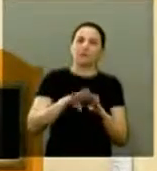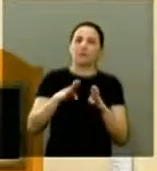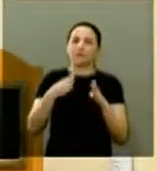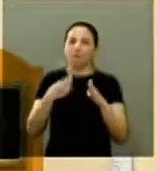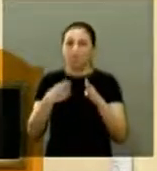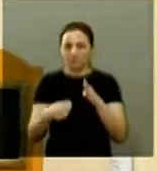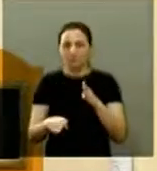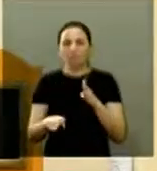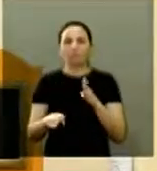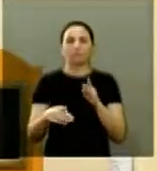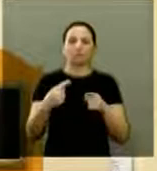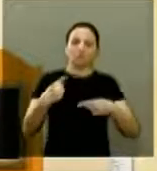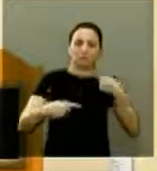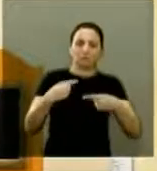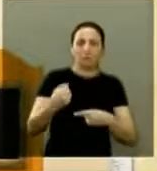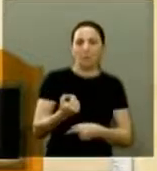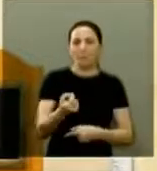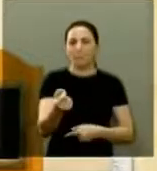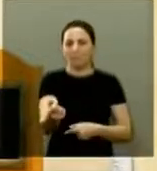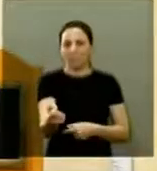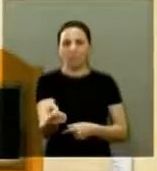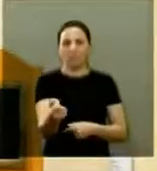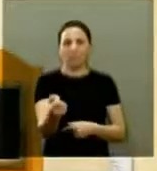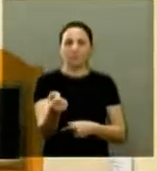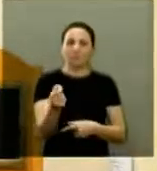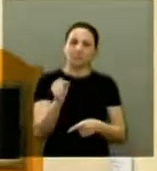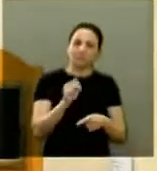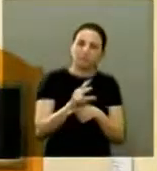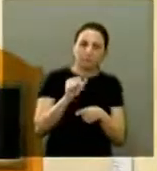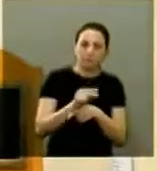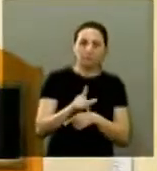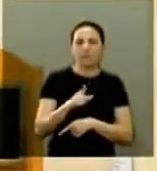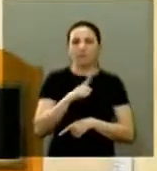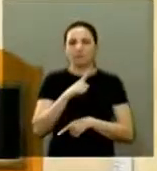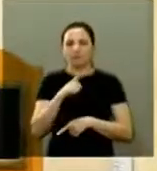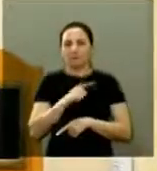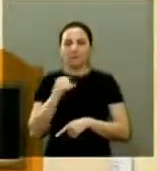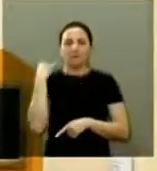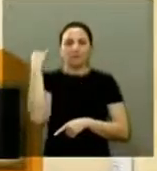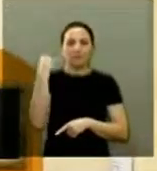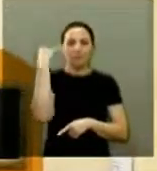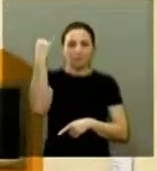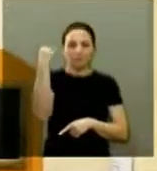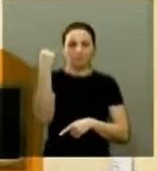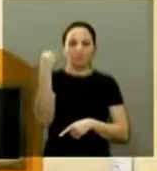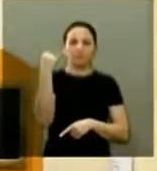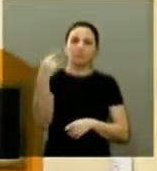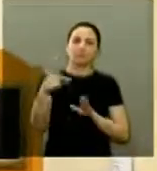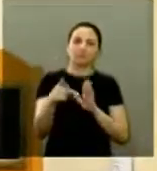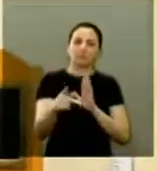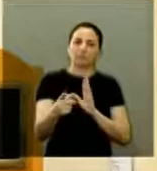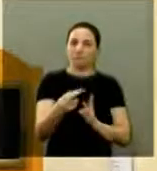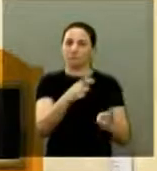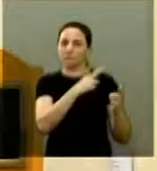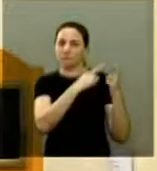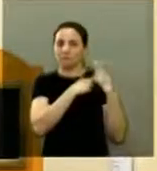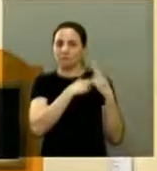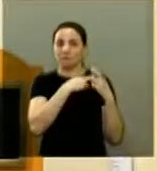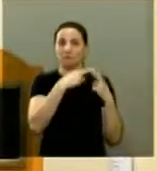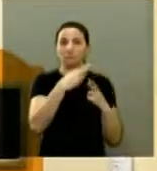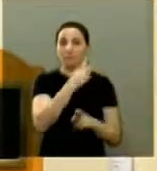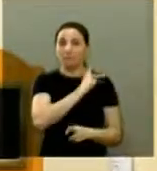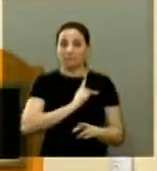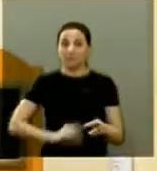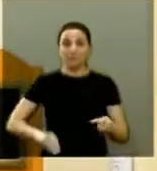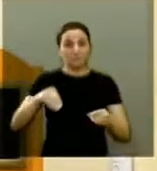Os cargos proporcionais e sua respectiva composição são tão importantes quanto o papel do presidente que vamos eleger.